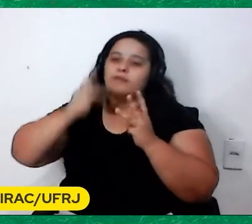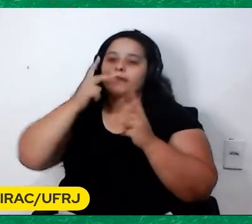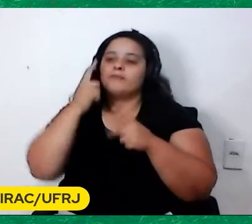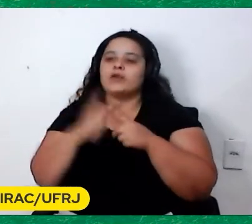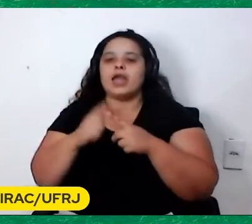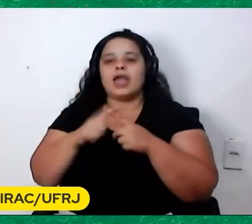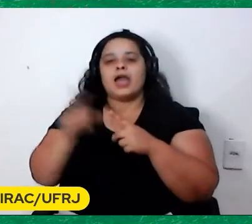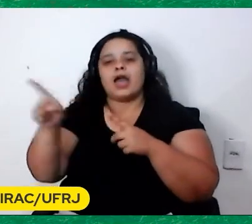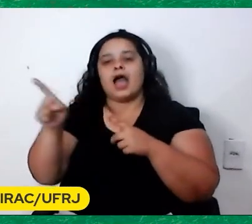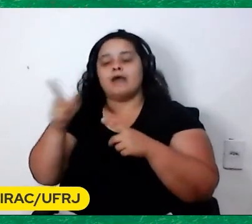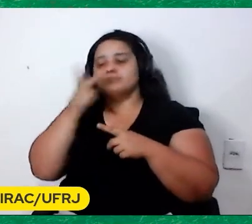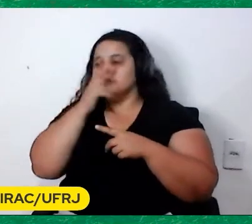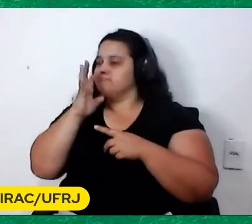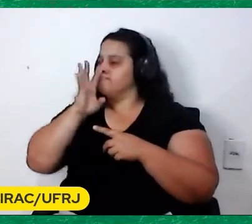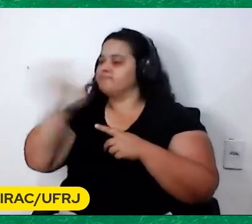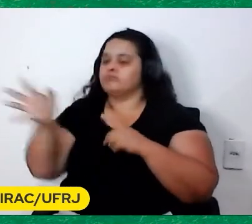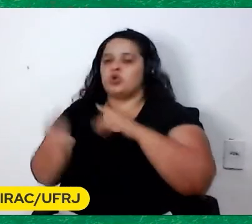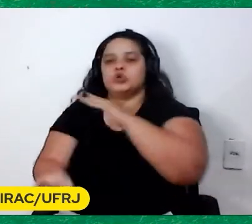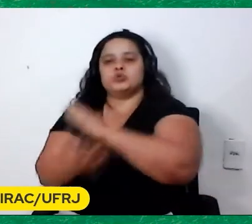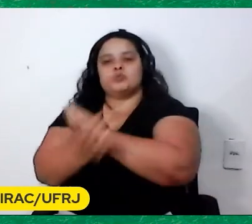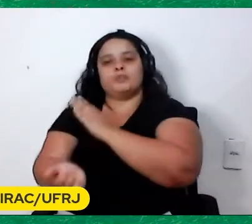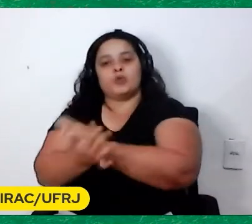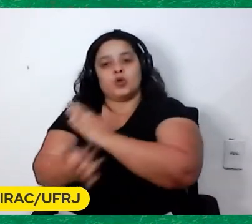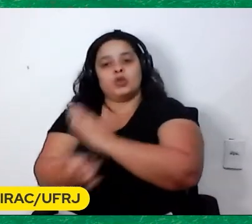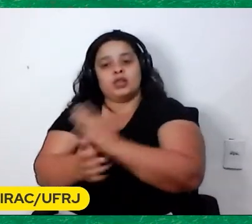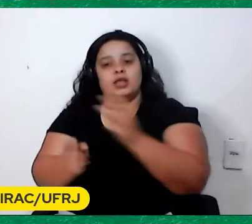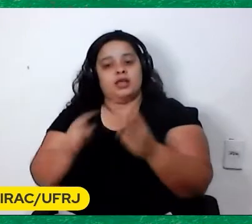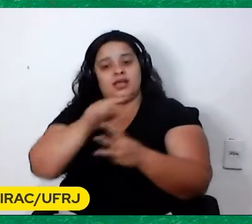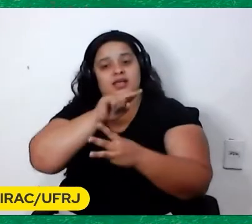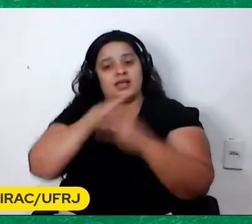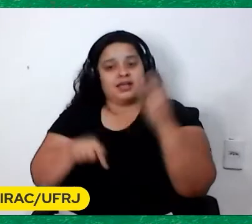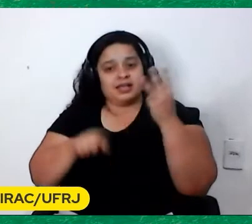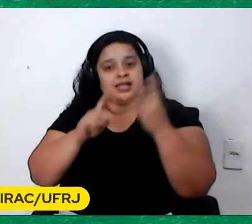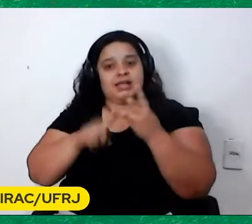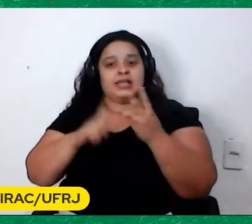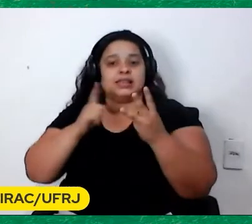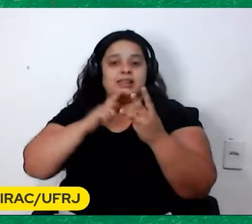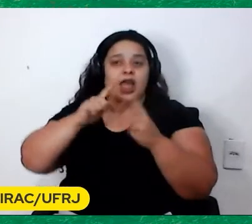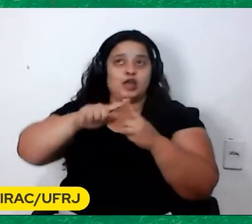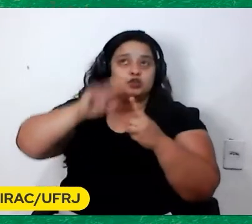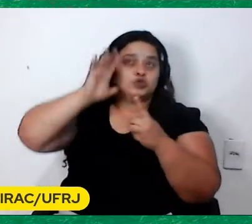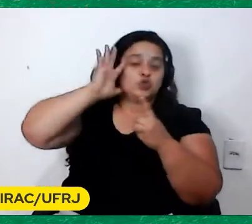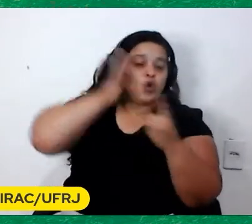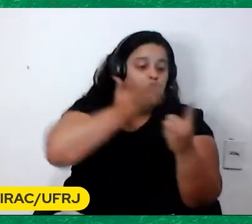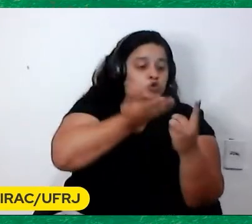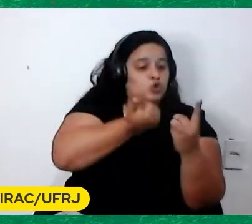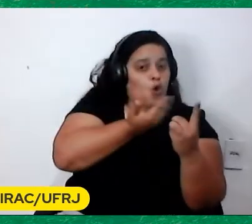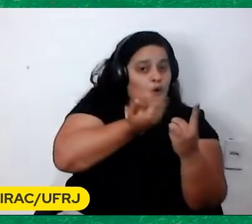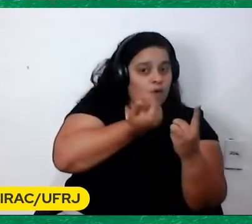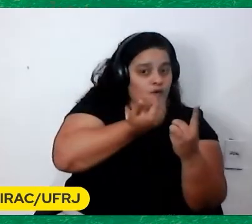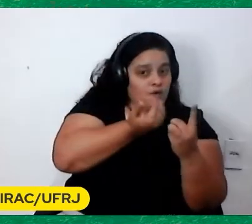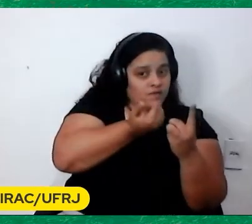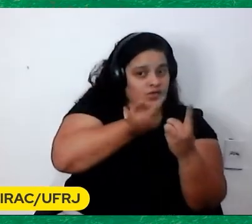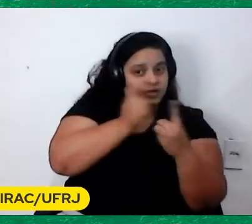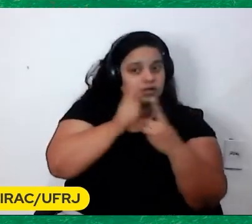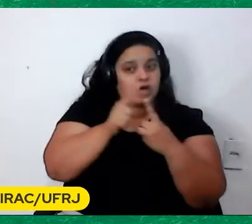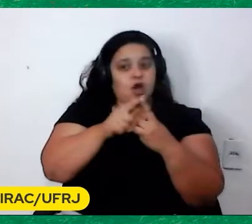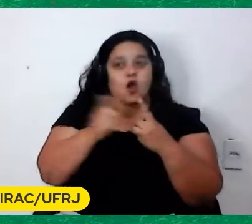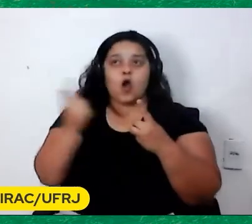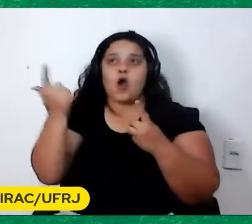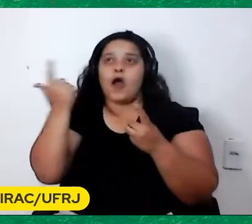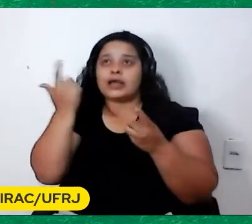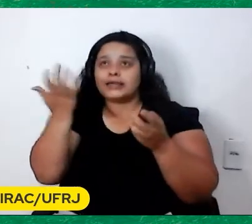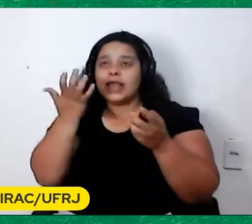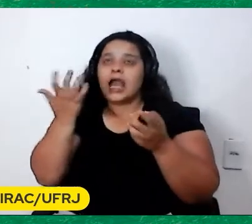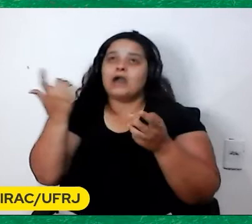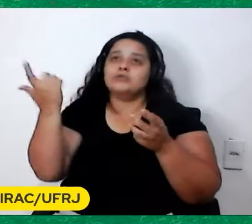Então esses três personagens Faziam um arco O sonho do atleta jovem Que espera conseguir tudo na vida